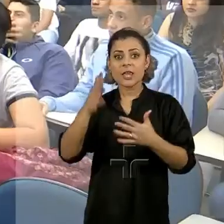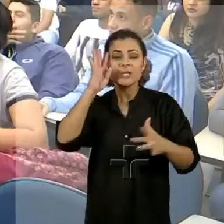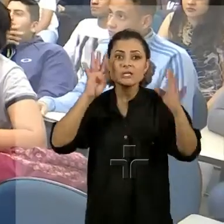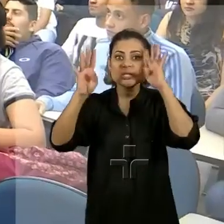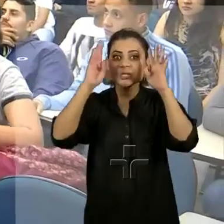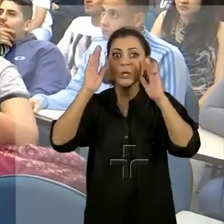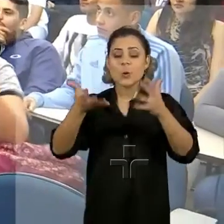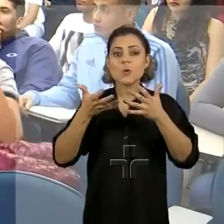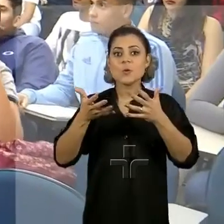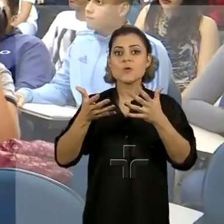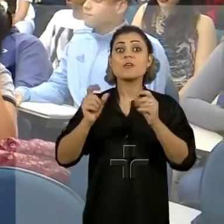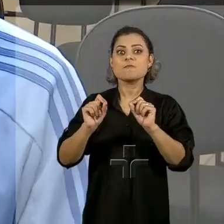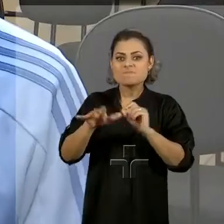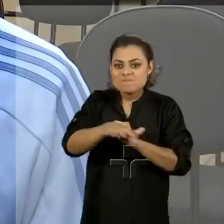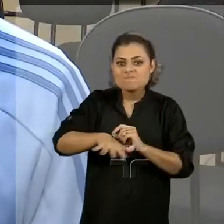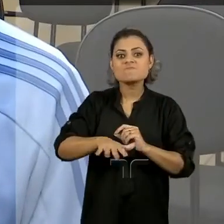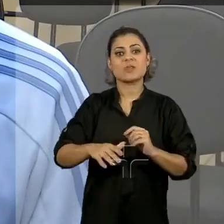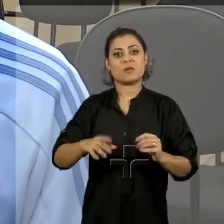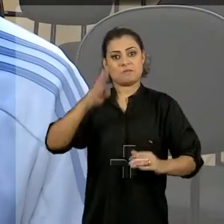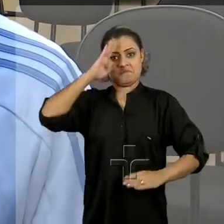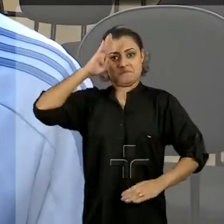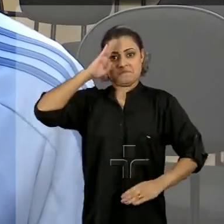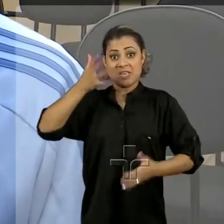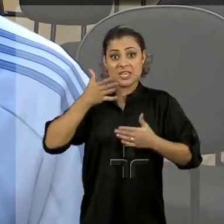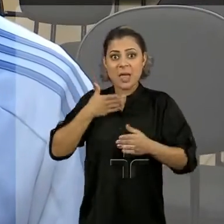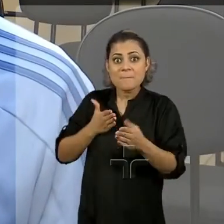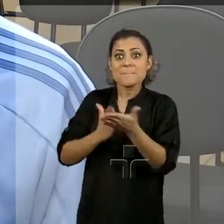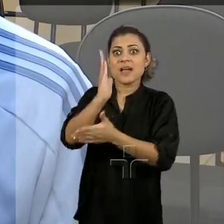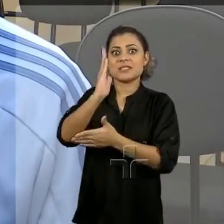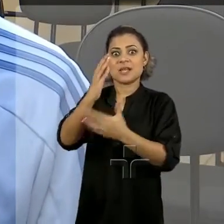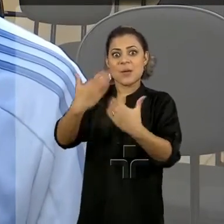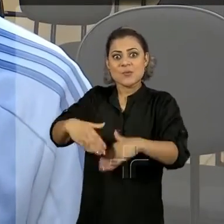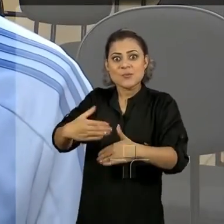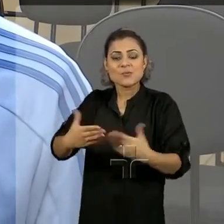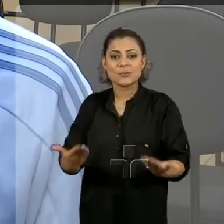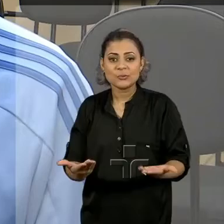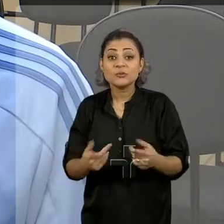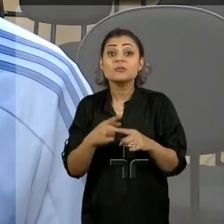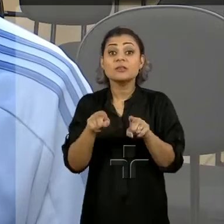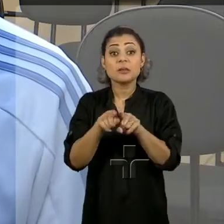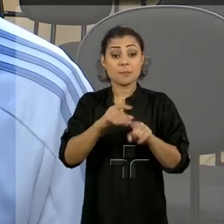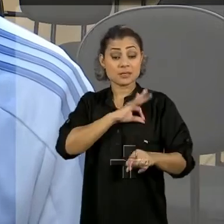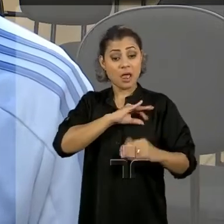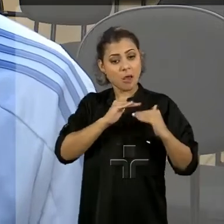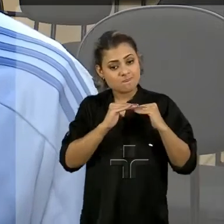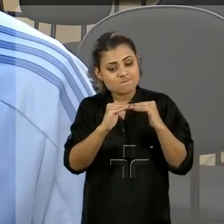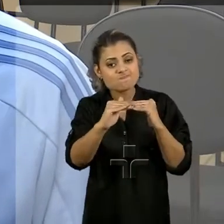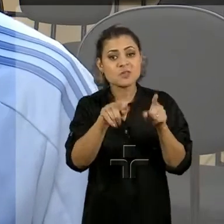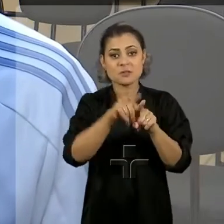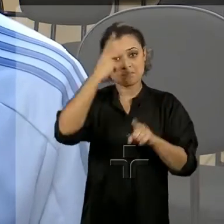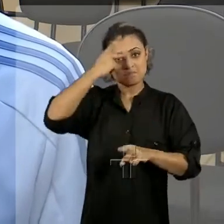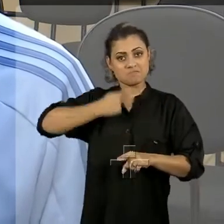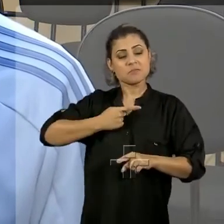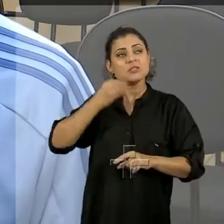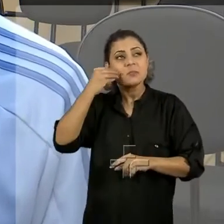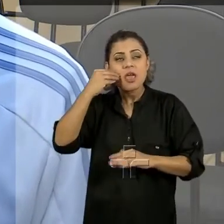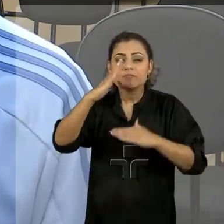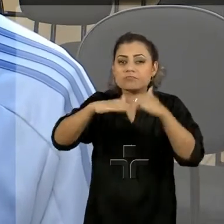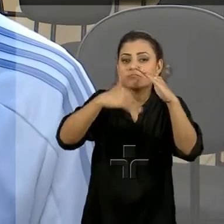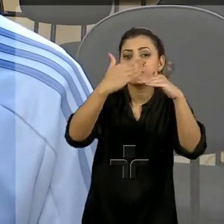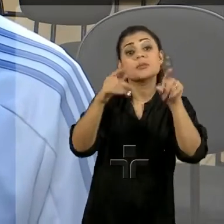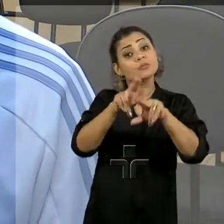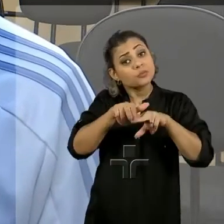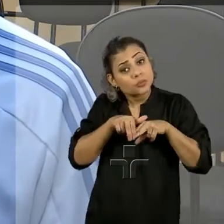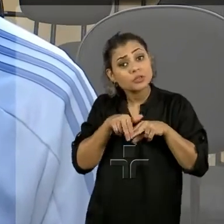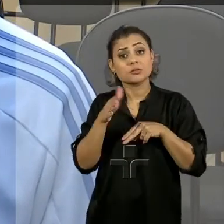Exército e seguir carreira. Vi que era boa também para a minha estabilidade financeira, para crescimento pessoal e foi isso que mais